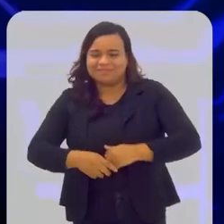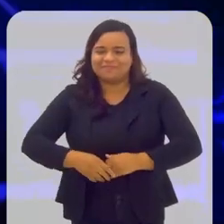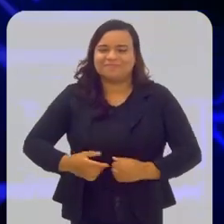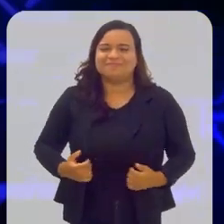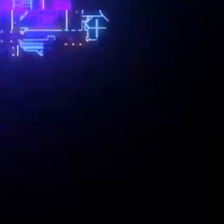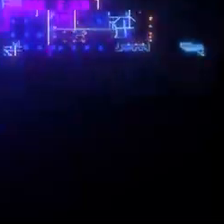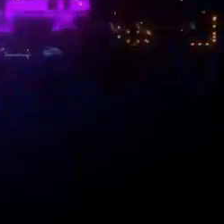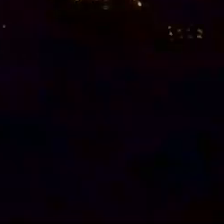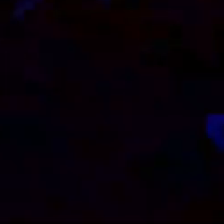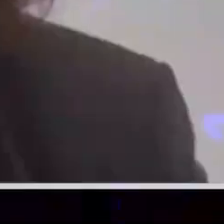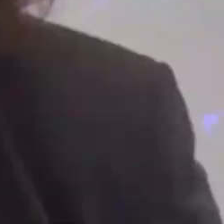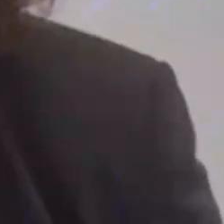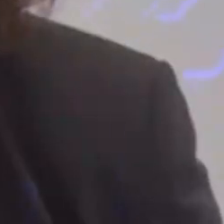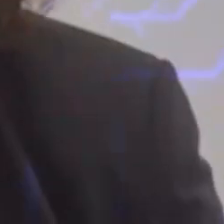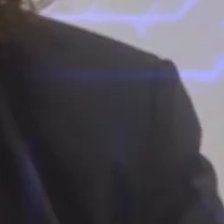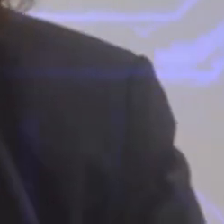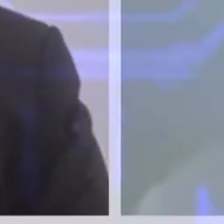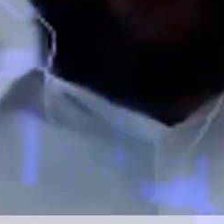hoje. Vem comigo!